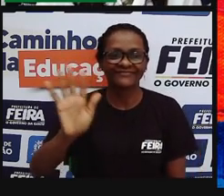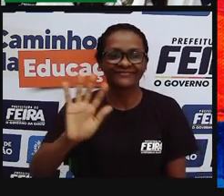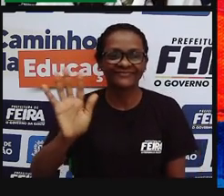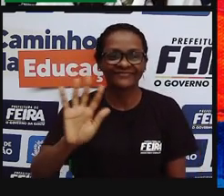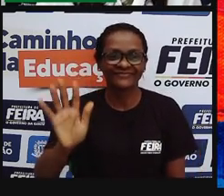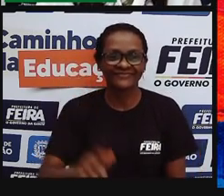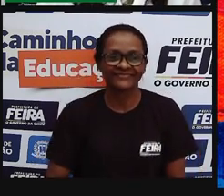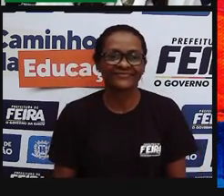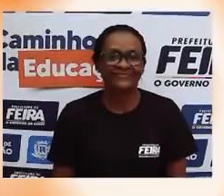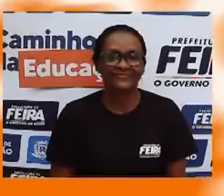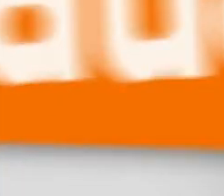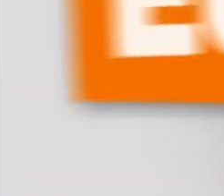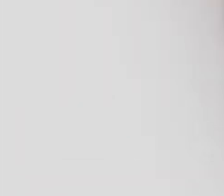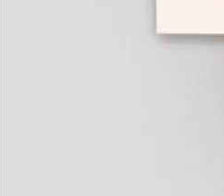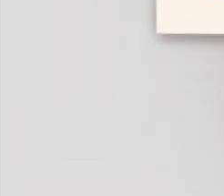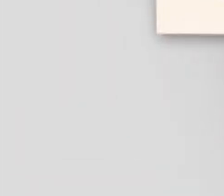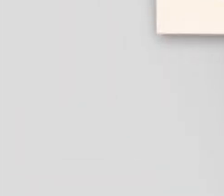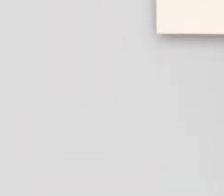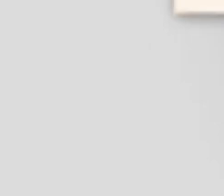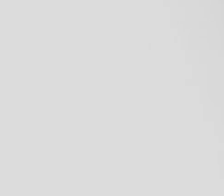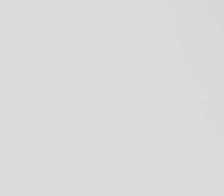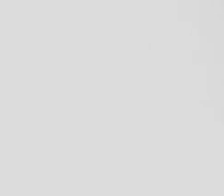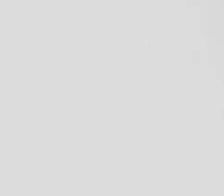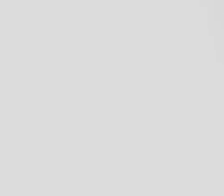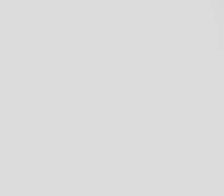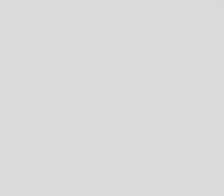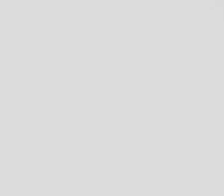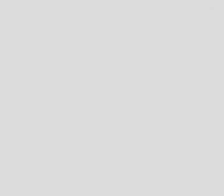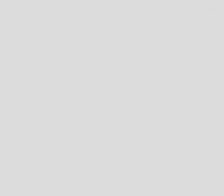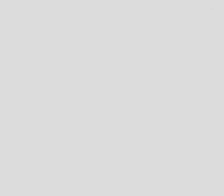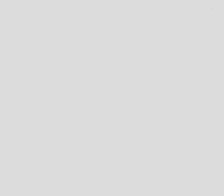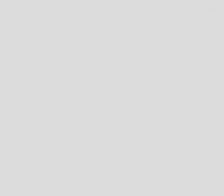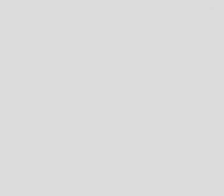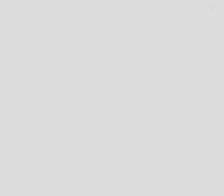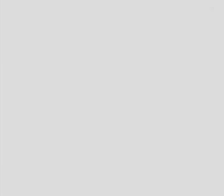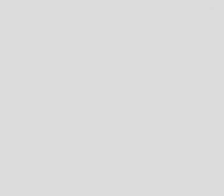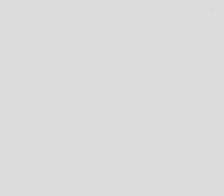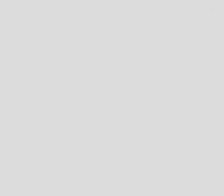próxima aula. Tchau. Tchau. Tchau. Tchau.